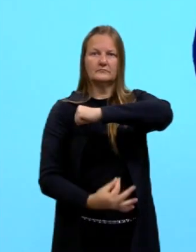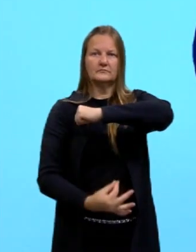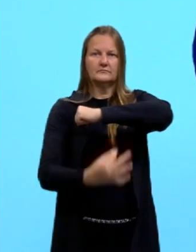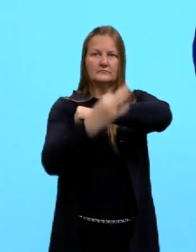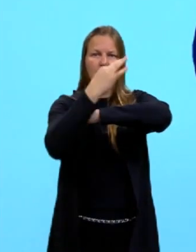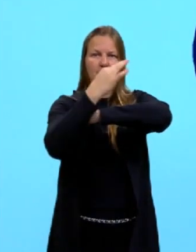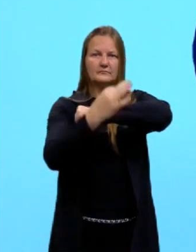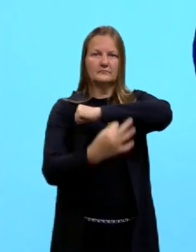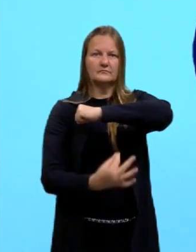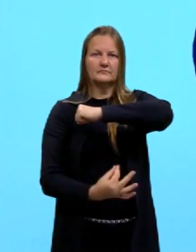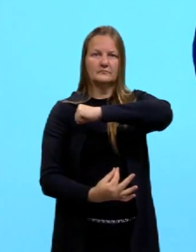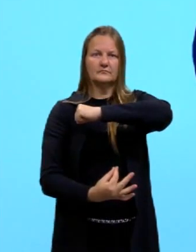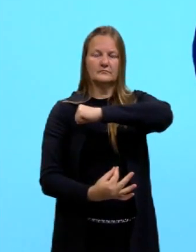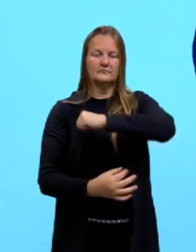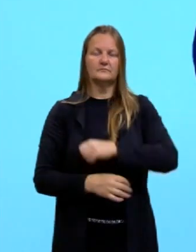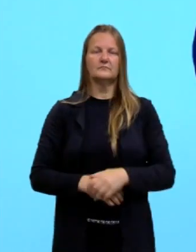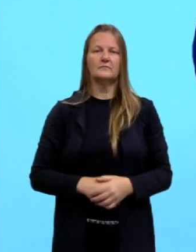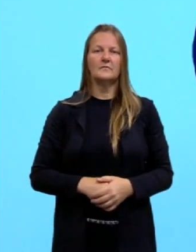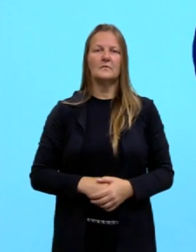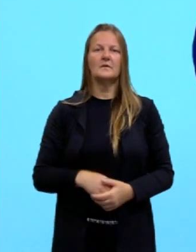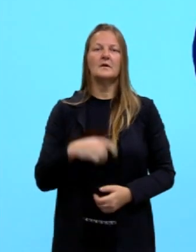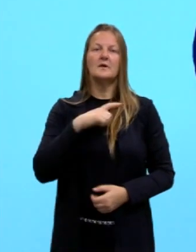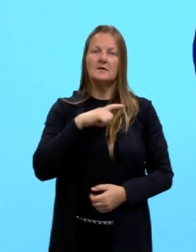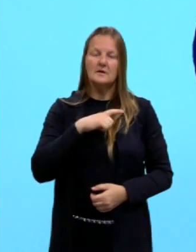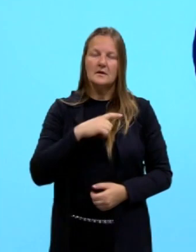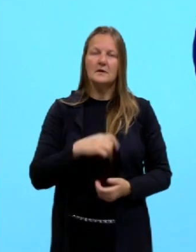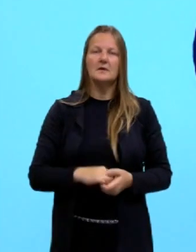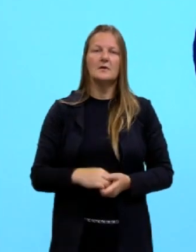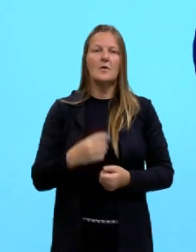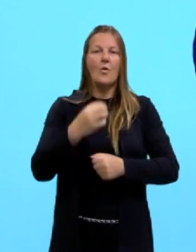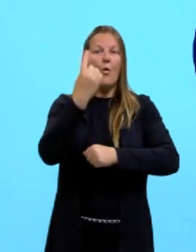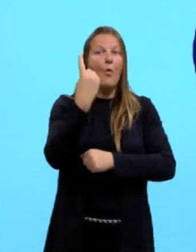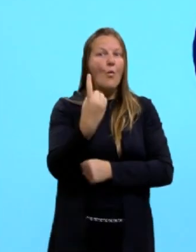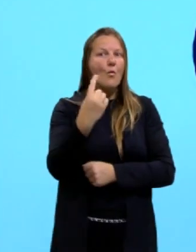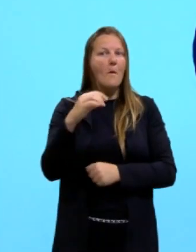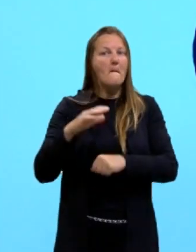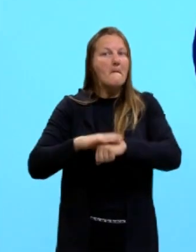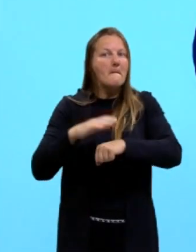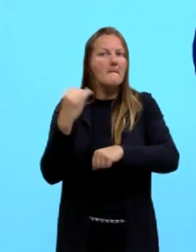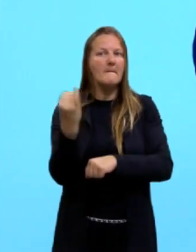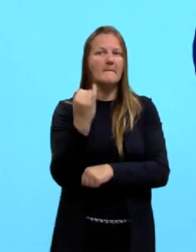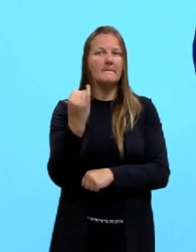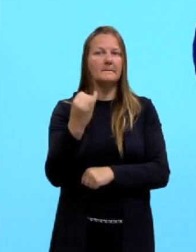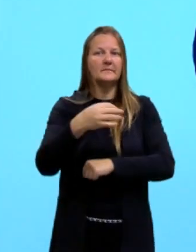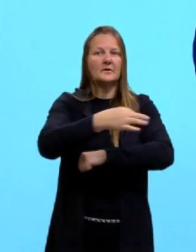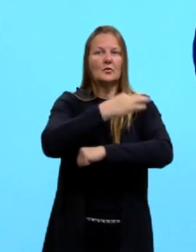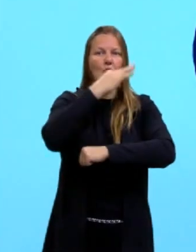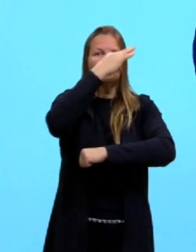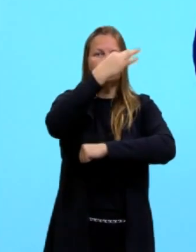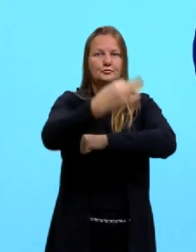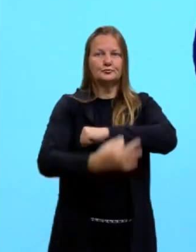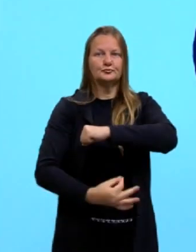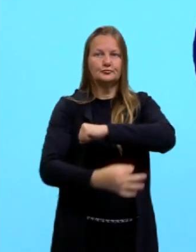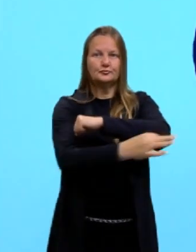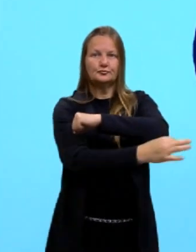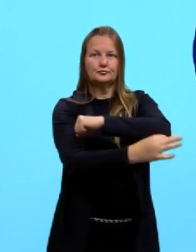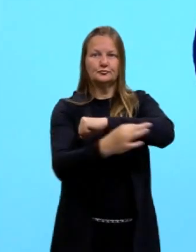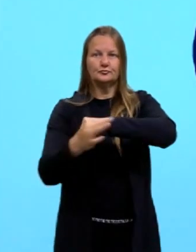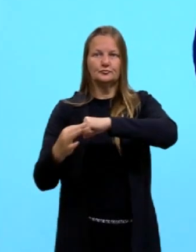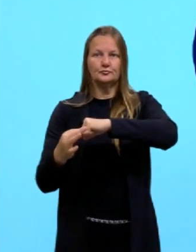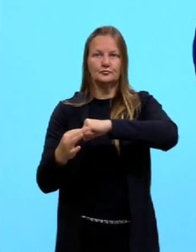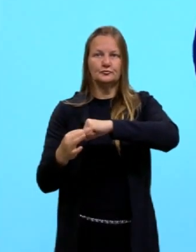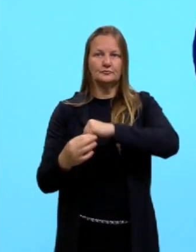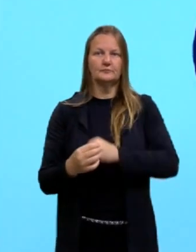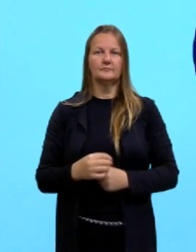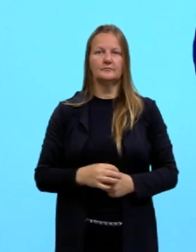tá, gurizada? Vai ter, então, um ponto, vou ter um meridiano e um paralelo se cruzando, e aí nós vamos ter a